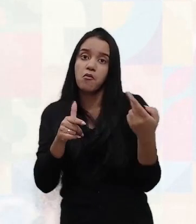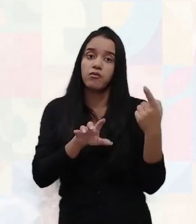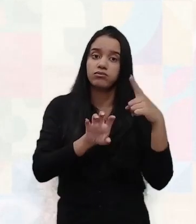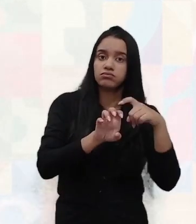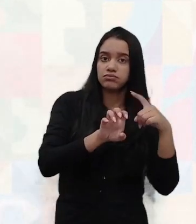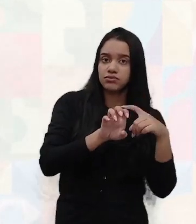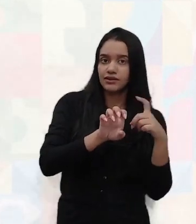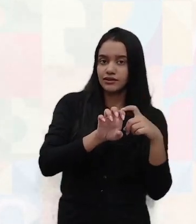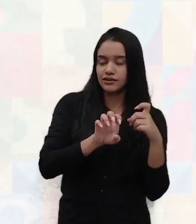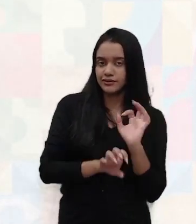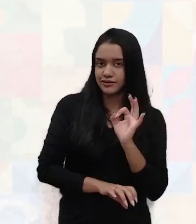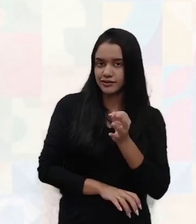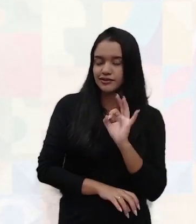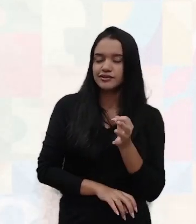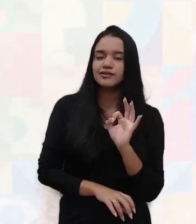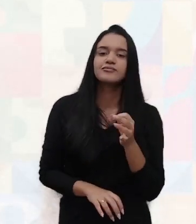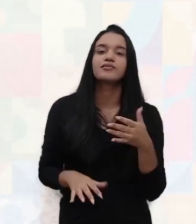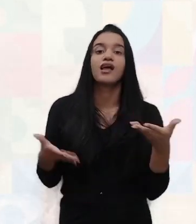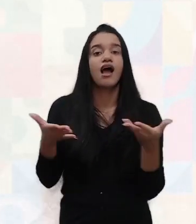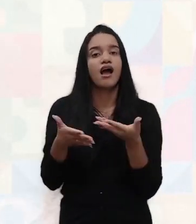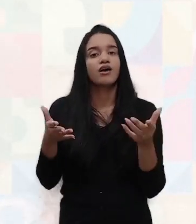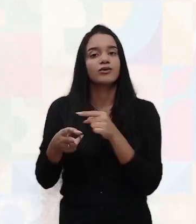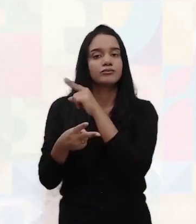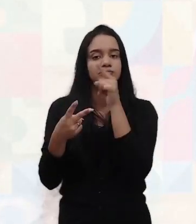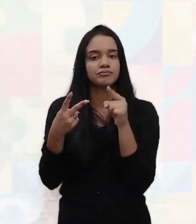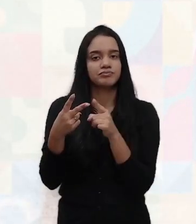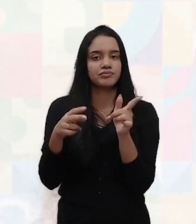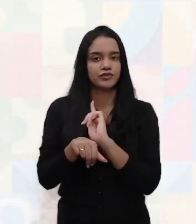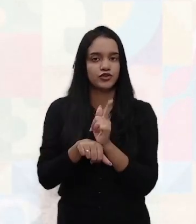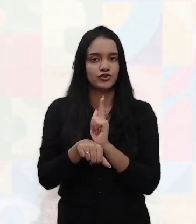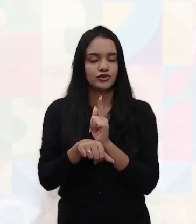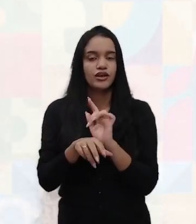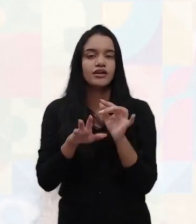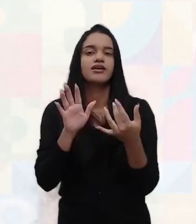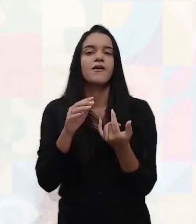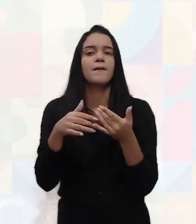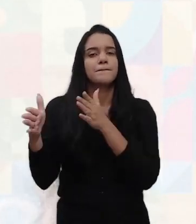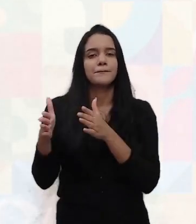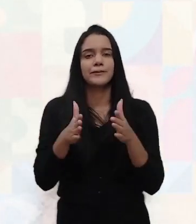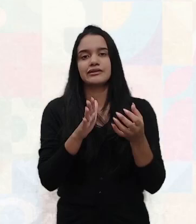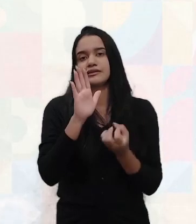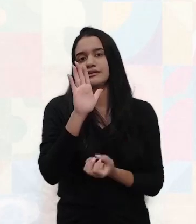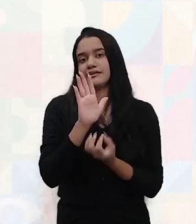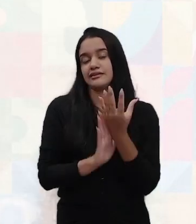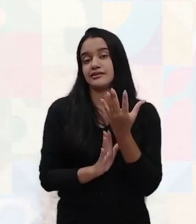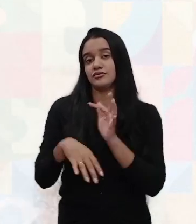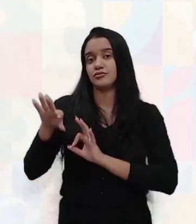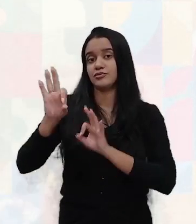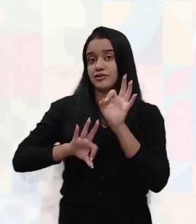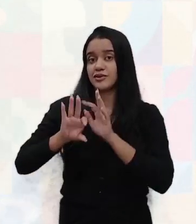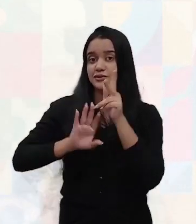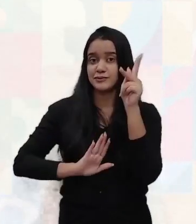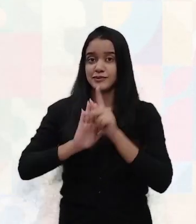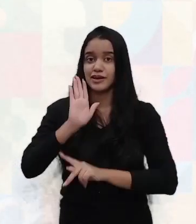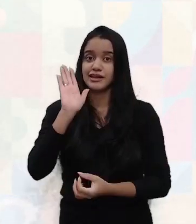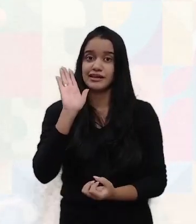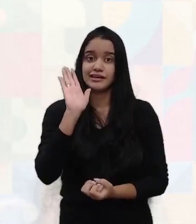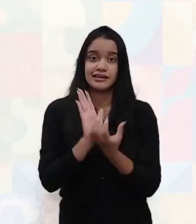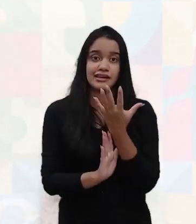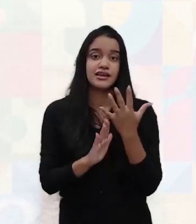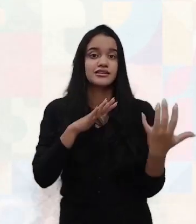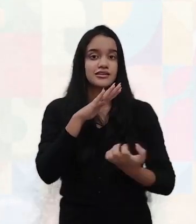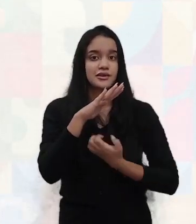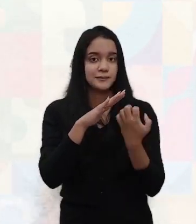O conhecimento gerencial envolve o processo de criação, abertura e elaboração do projeto para a criação da